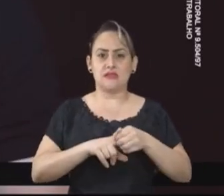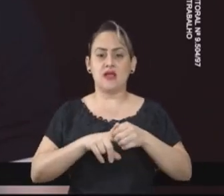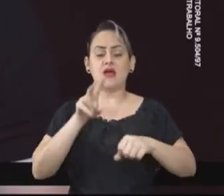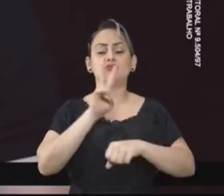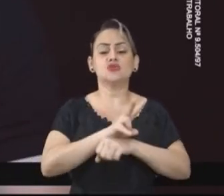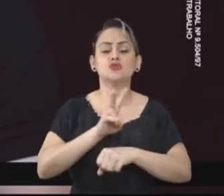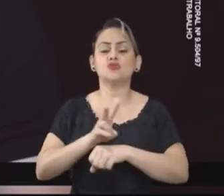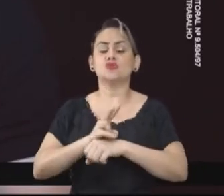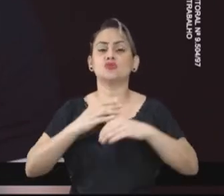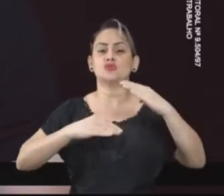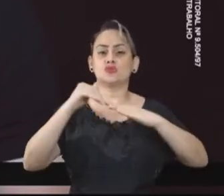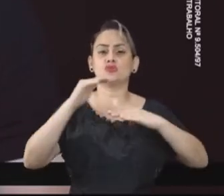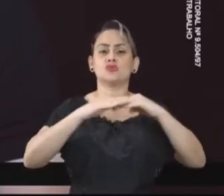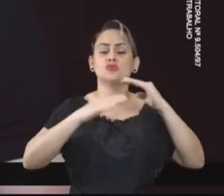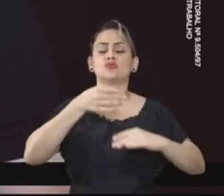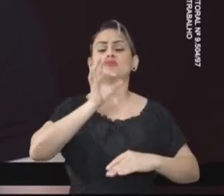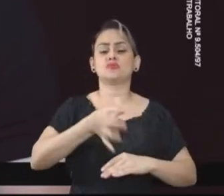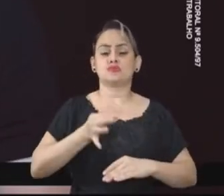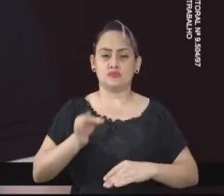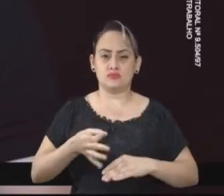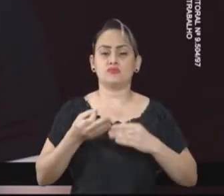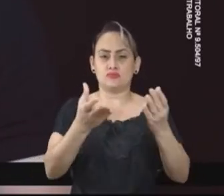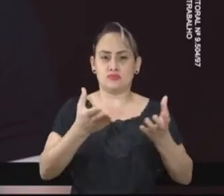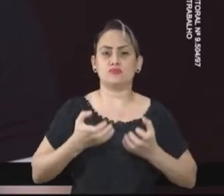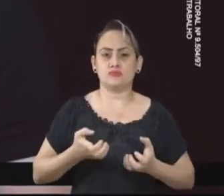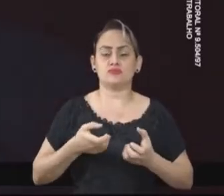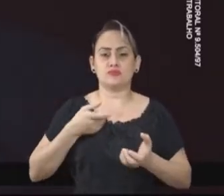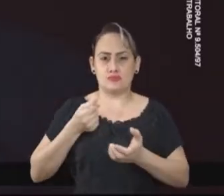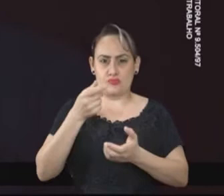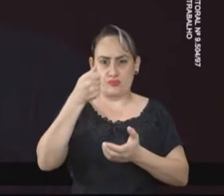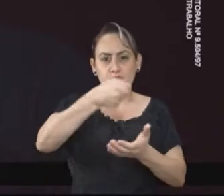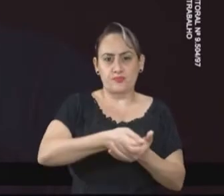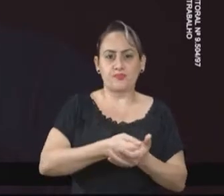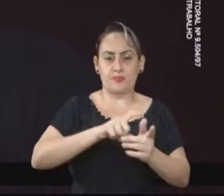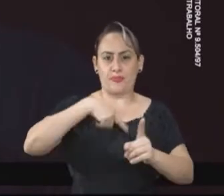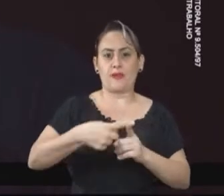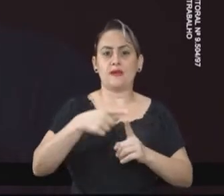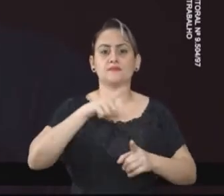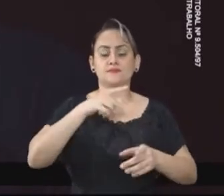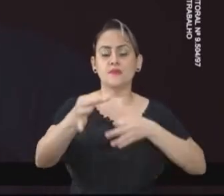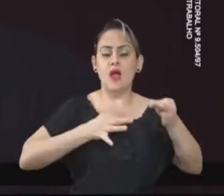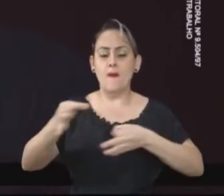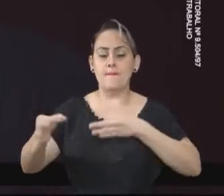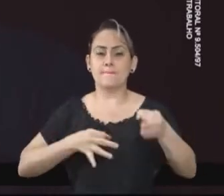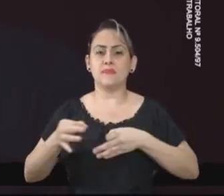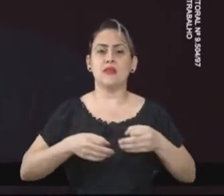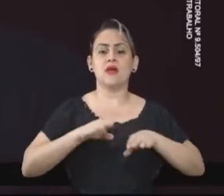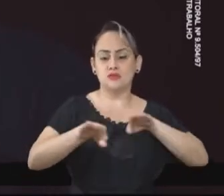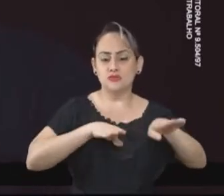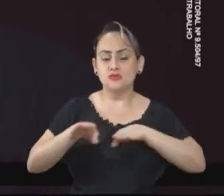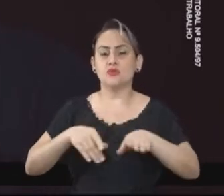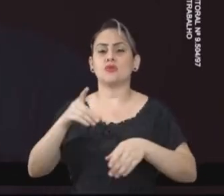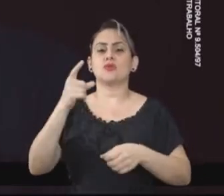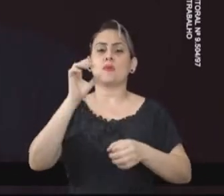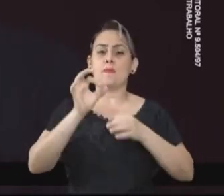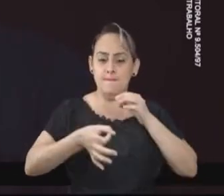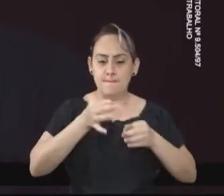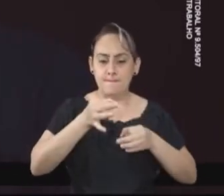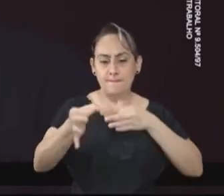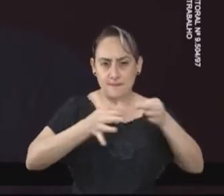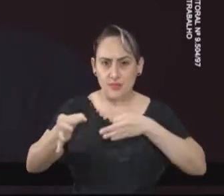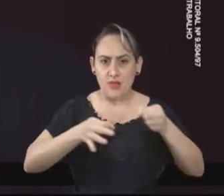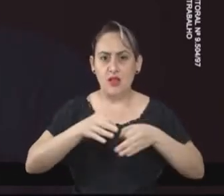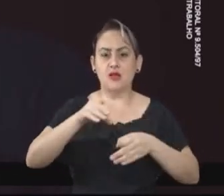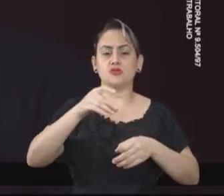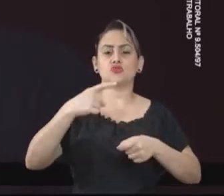infraestrutura adequada para receber novos investimentos. Com plano de mobilidade, com plano diretor, plano de